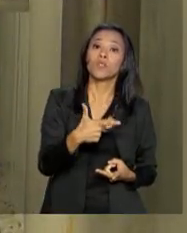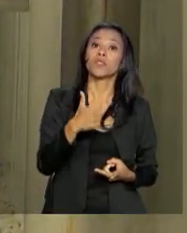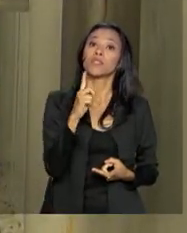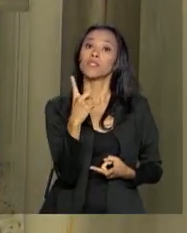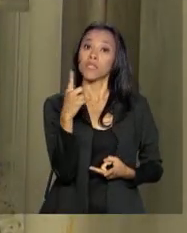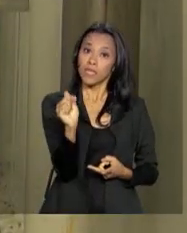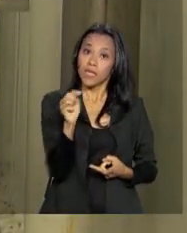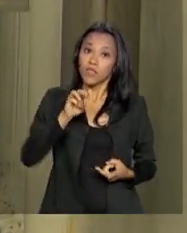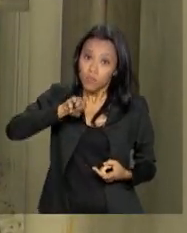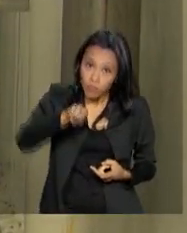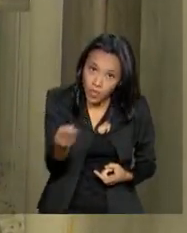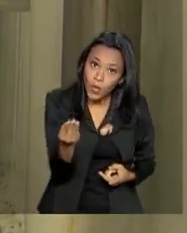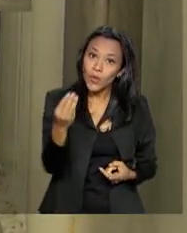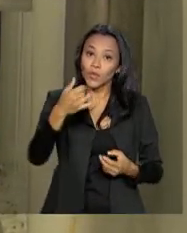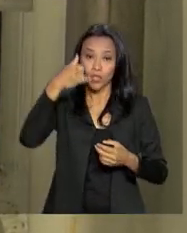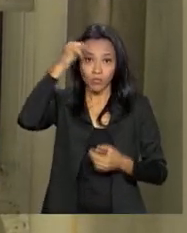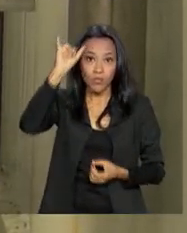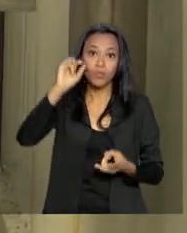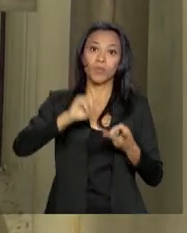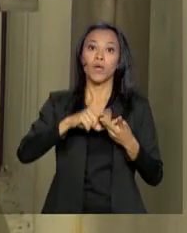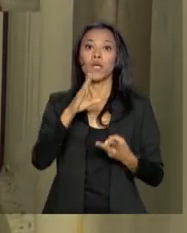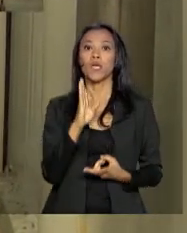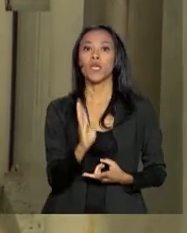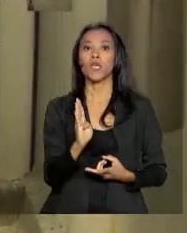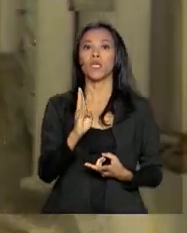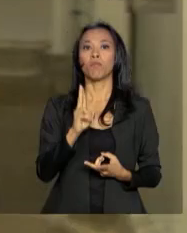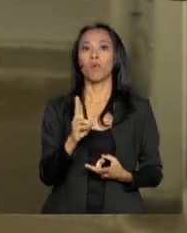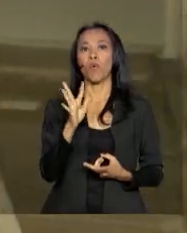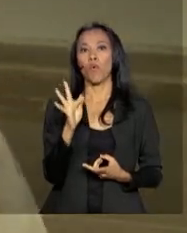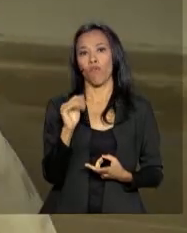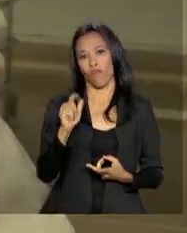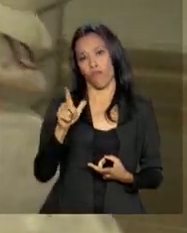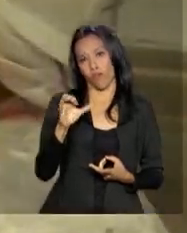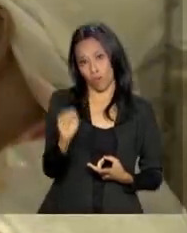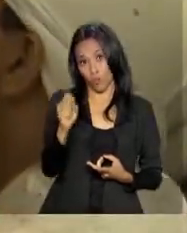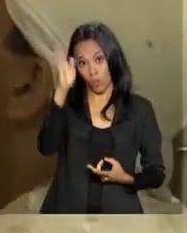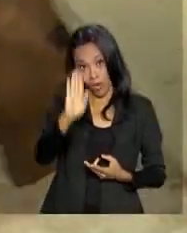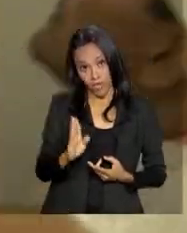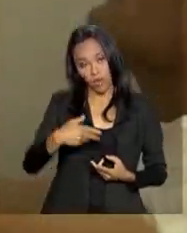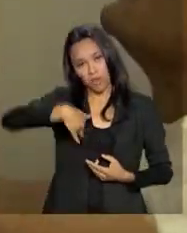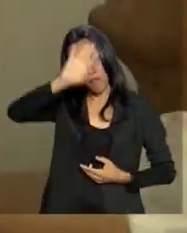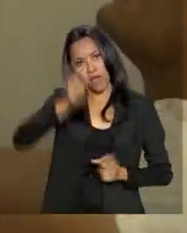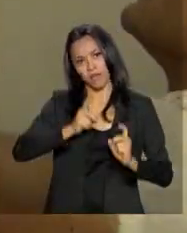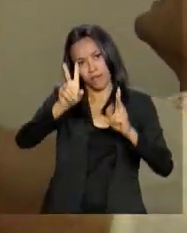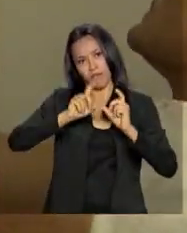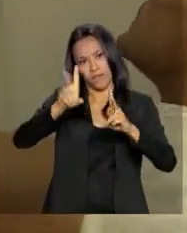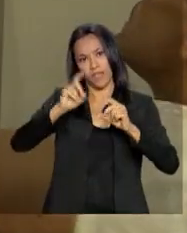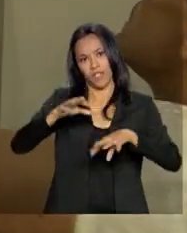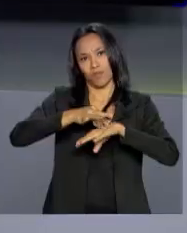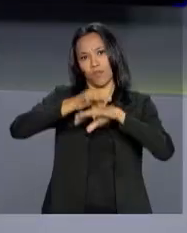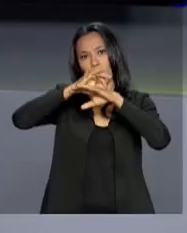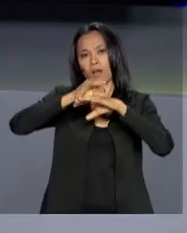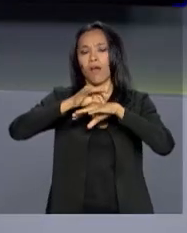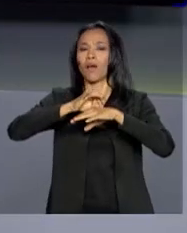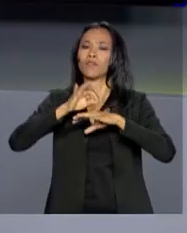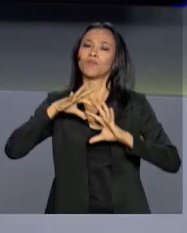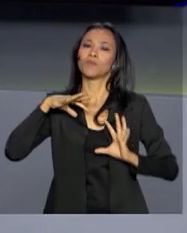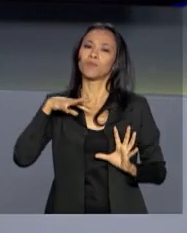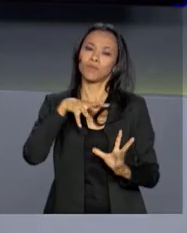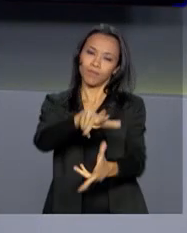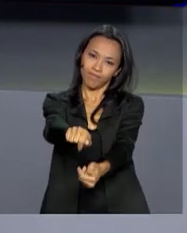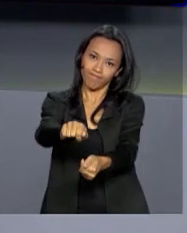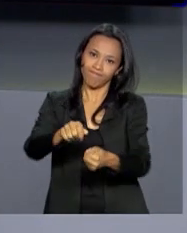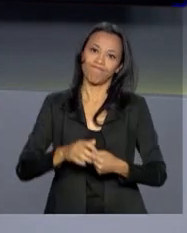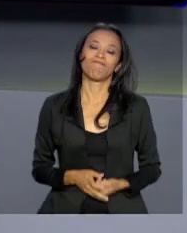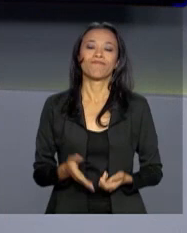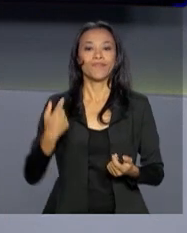cabeças de gado bovino e de búfalos, o Brasil é um dos maiores exportadores de carne bovina do mundo. Nós